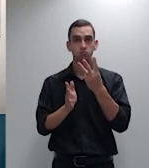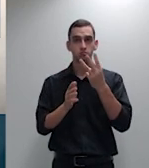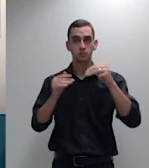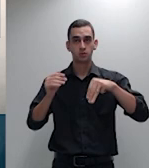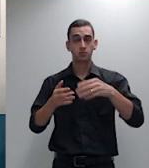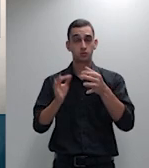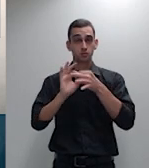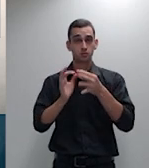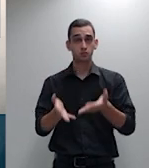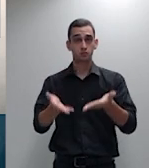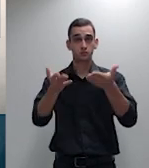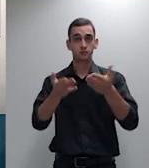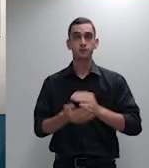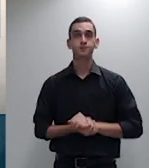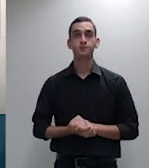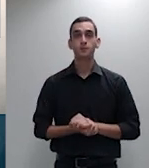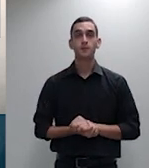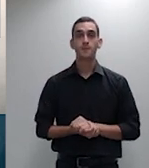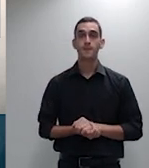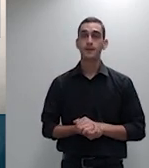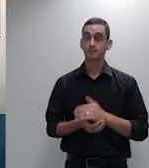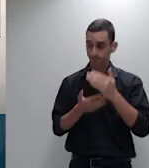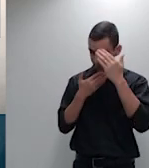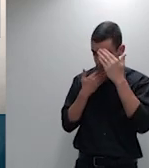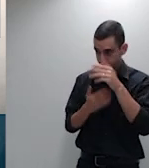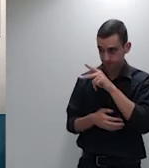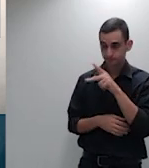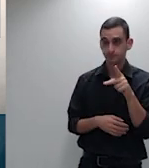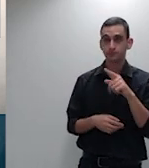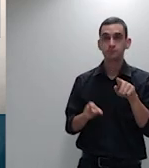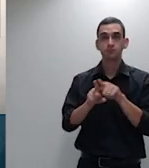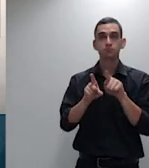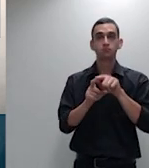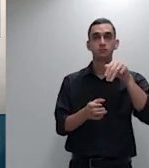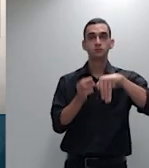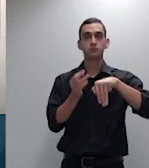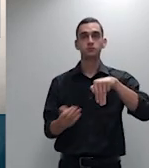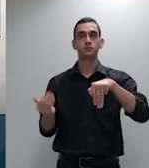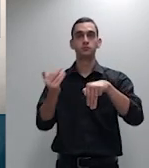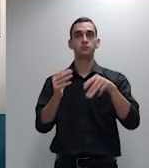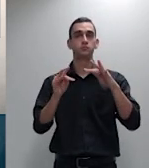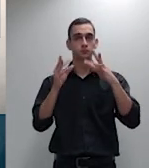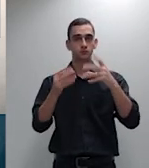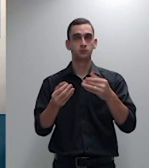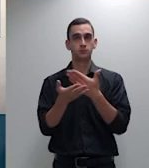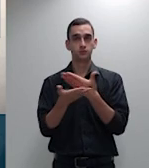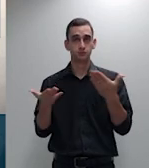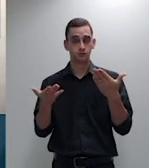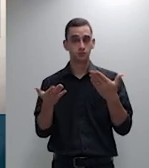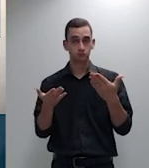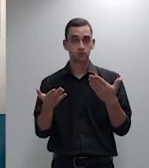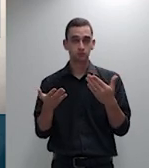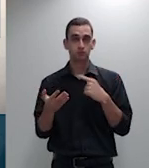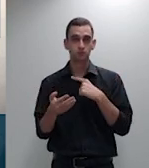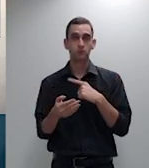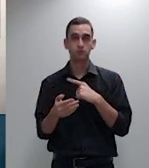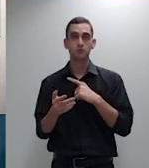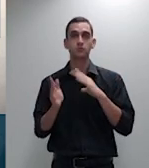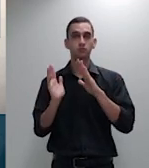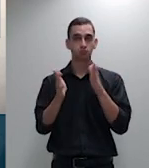obrigado senhor presidente cumprimento ao senhor ministro relator demais ministros e ministras da casa demais operadores jurídicos que nos assistem